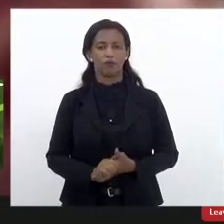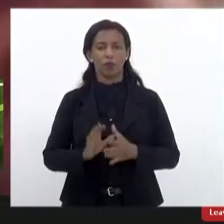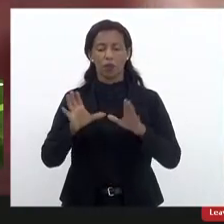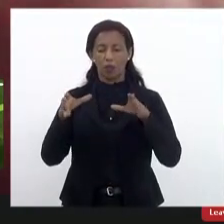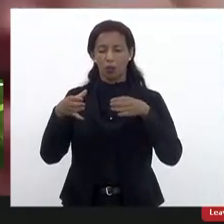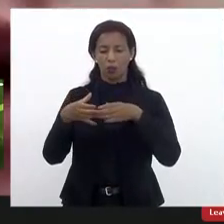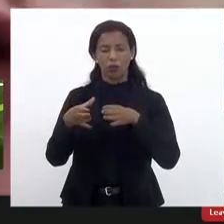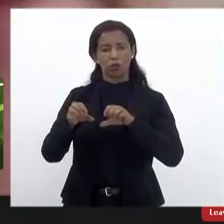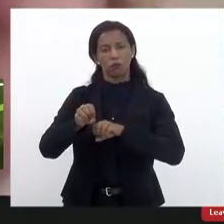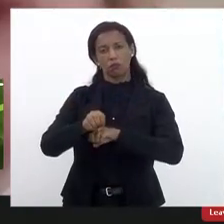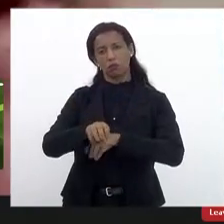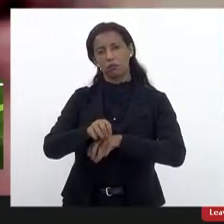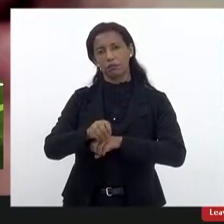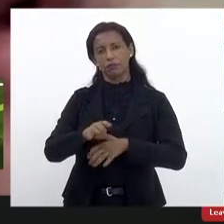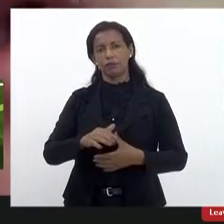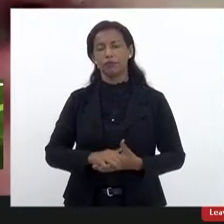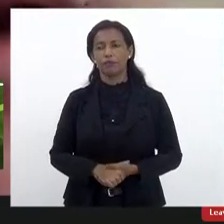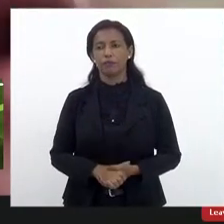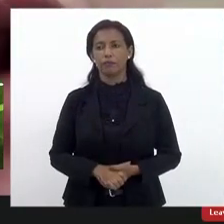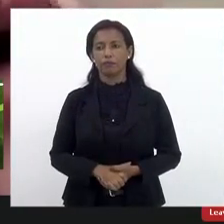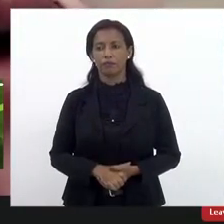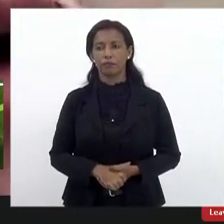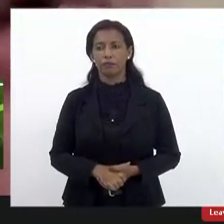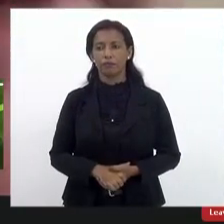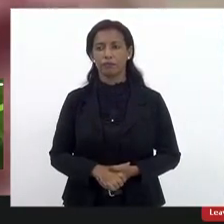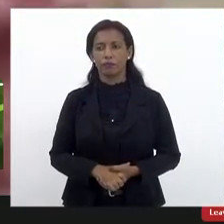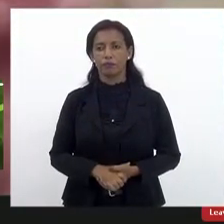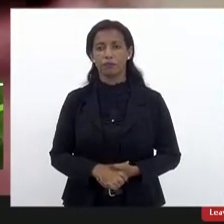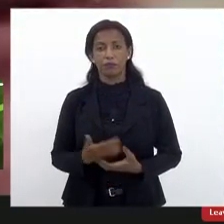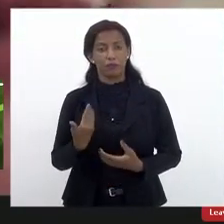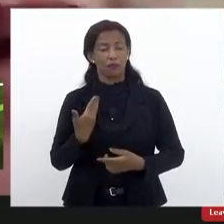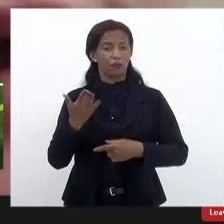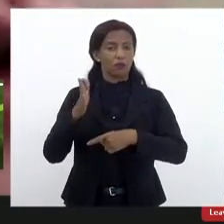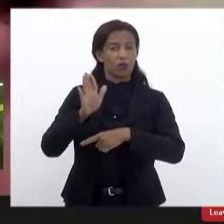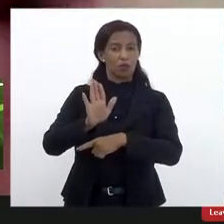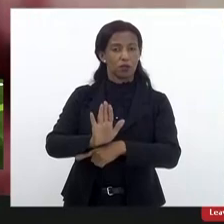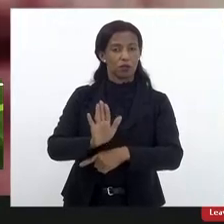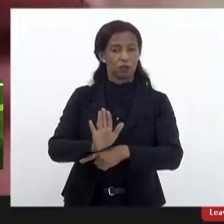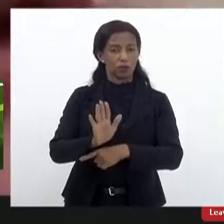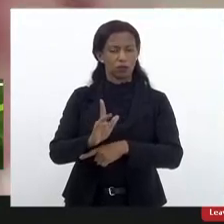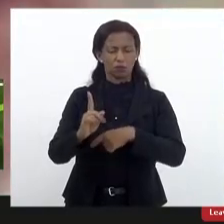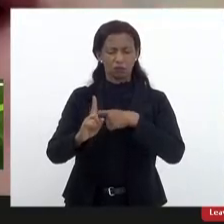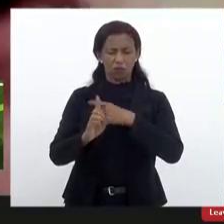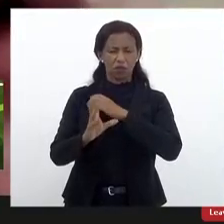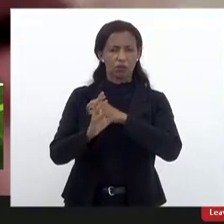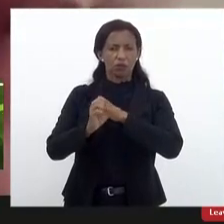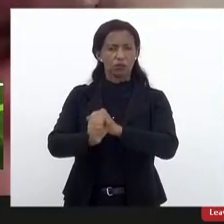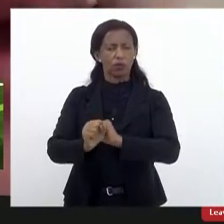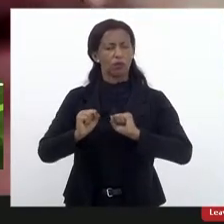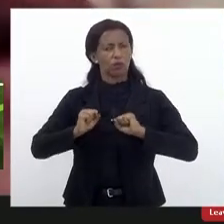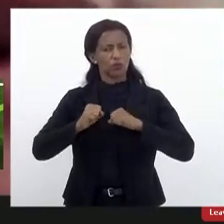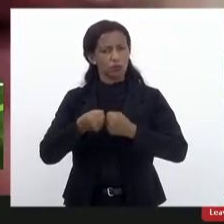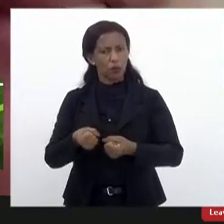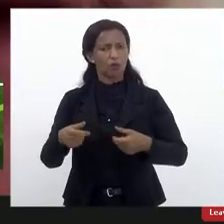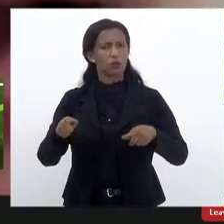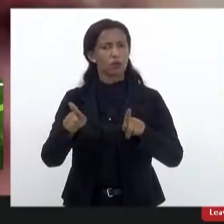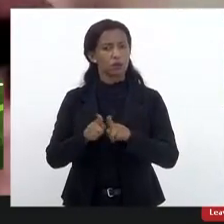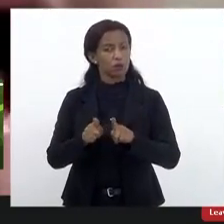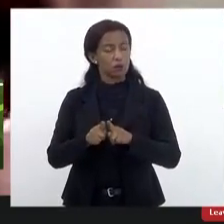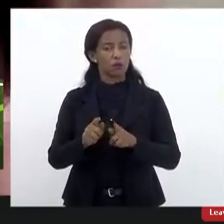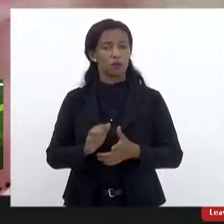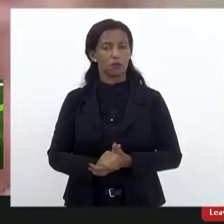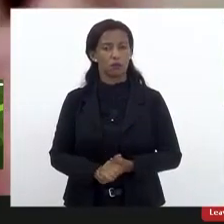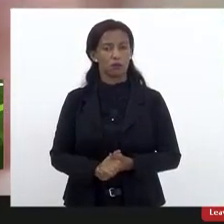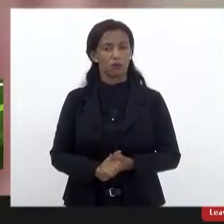Estadual de Educação que contribua, some esforços também para